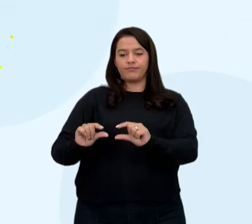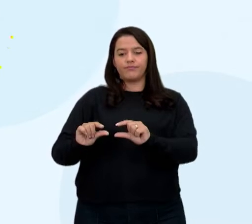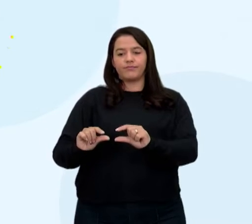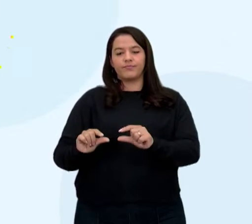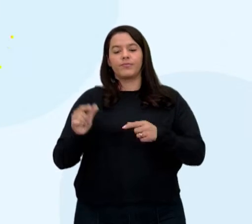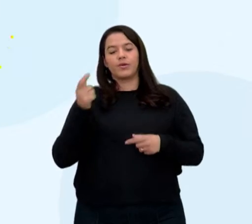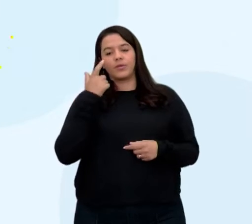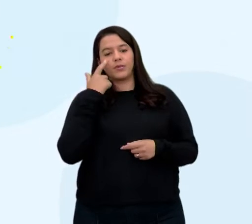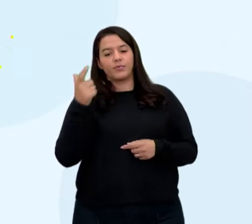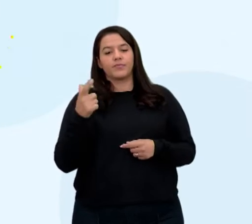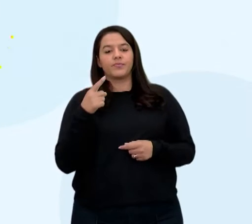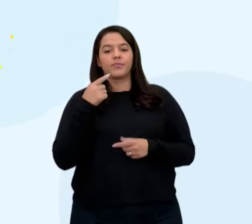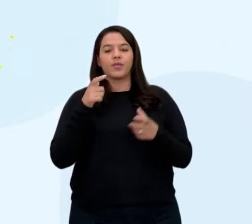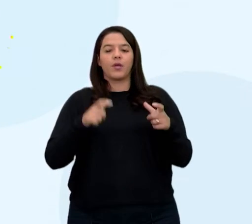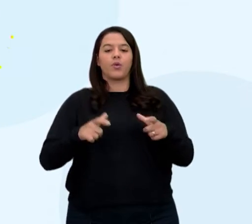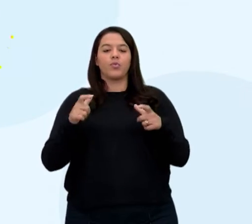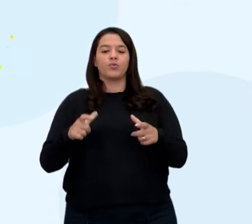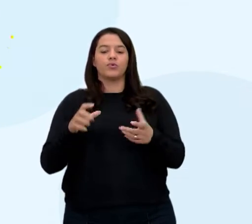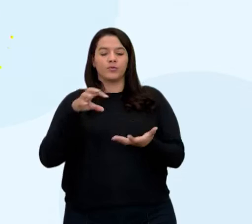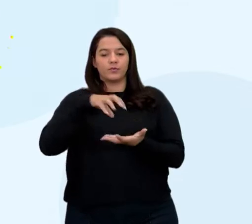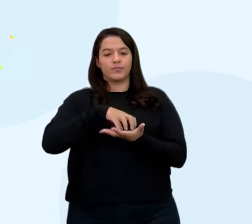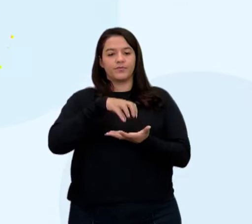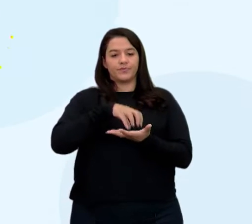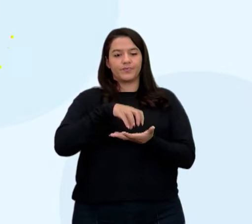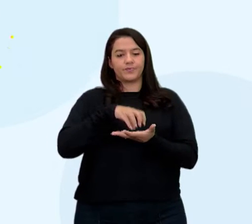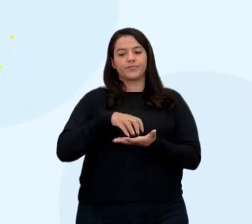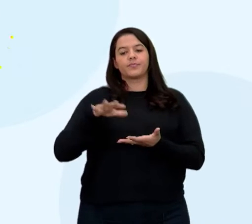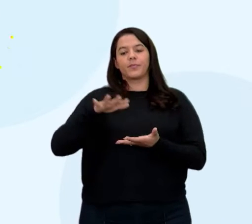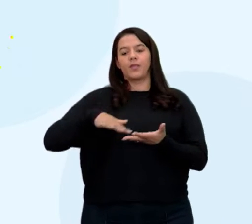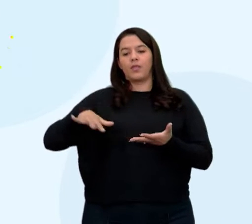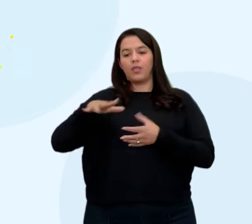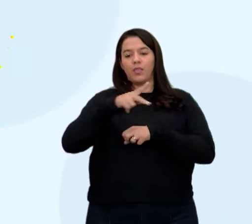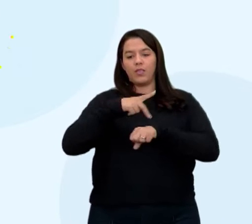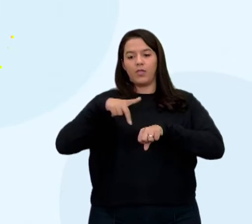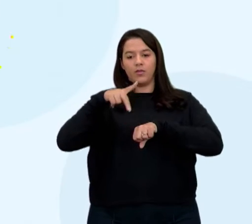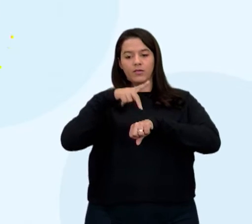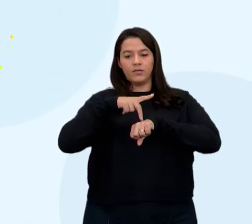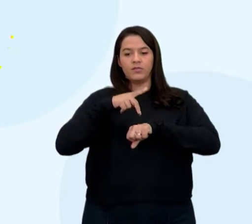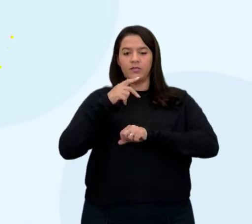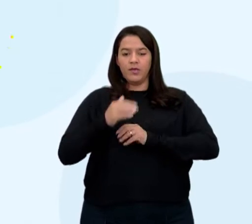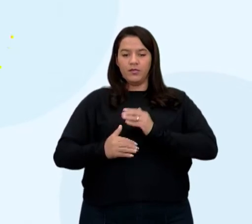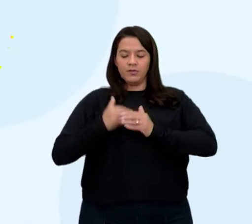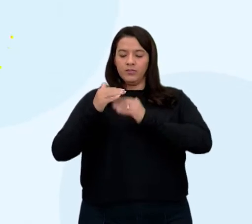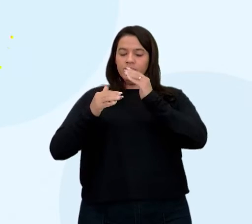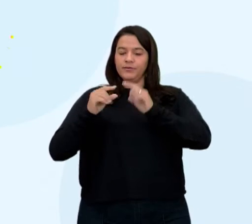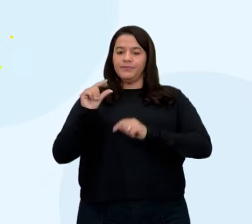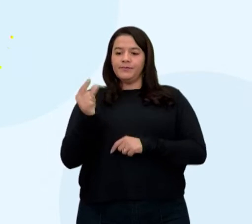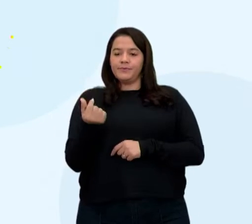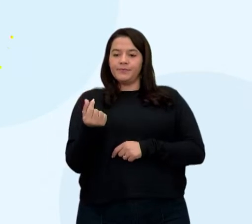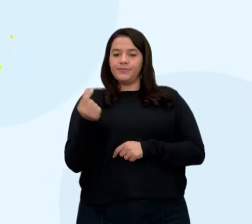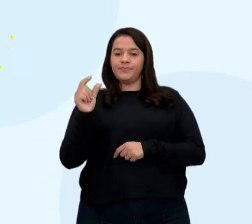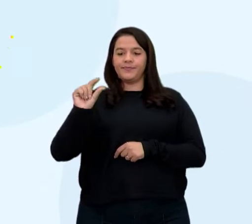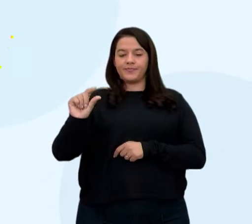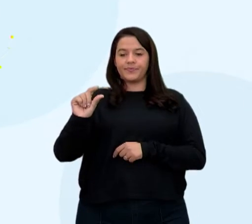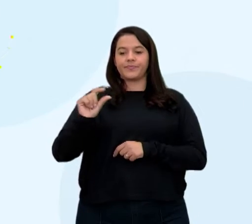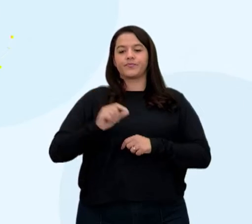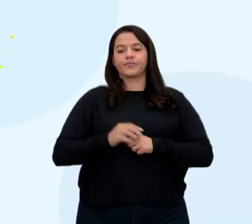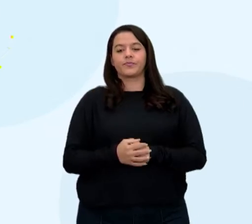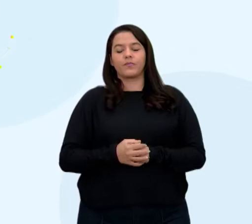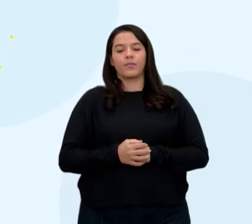expectativa de vida menor? Nos países menos desenvolvidos. E aí nós temos lá